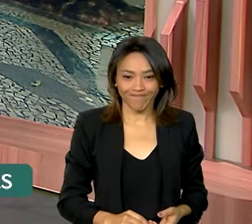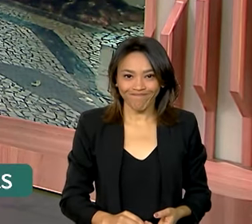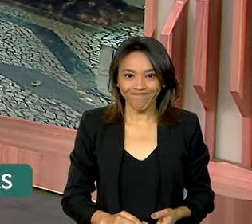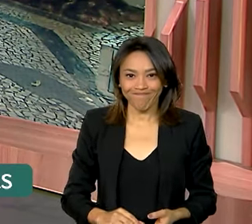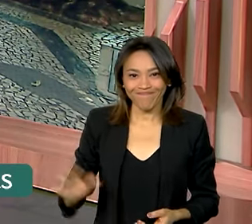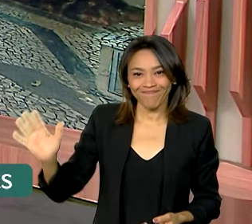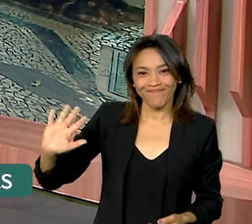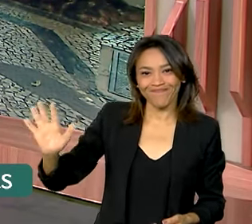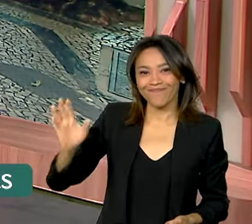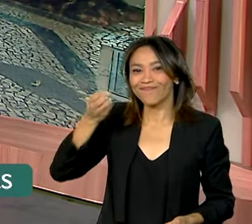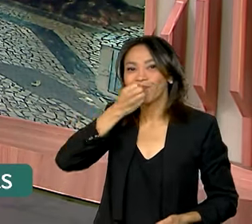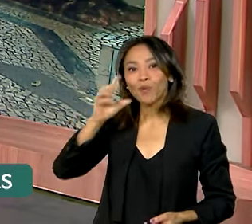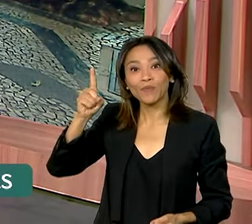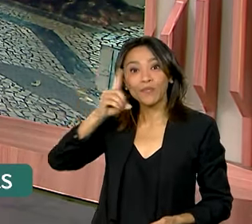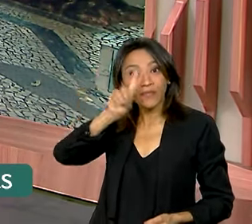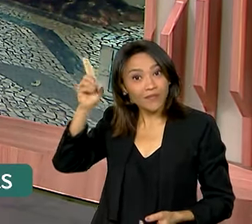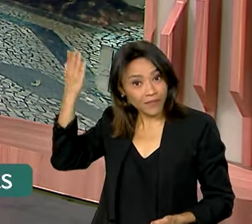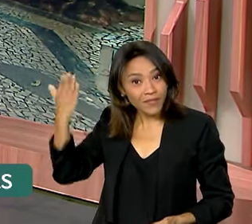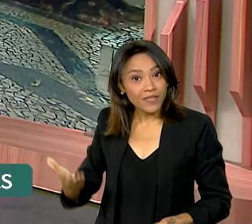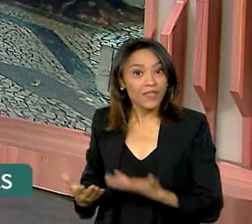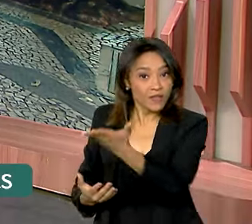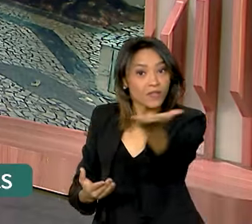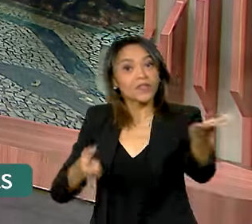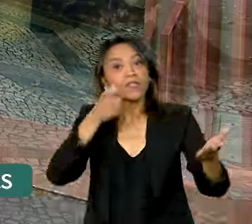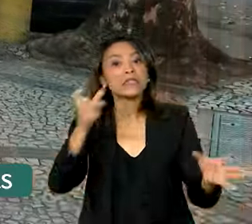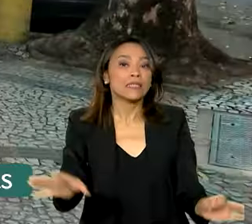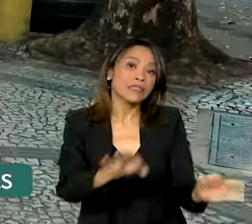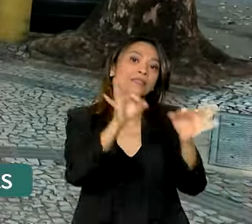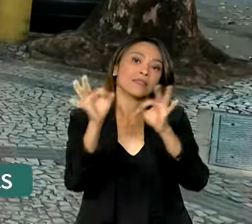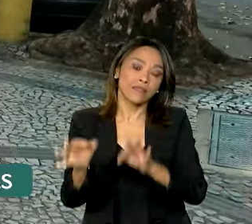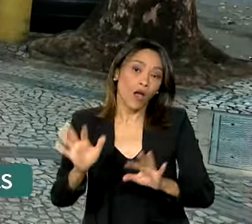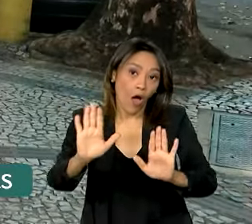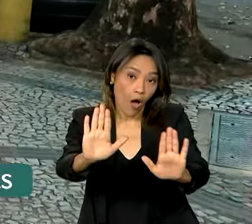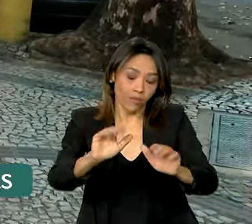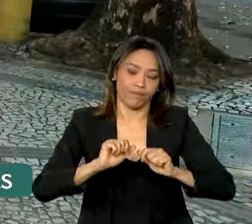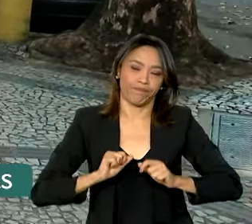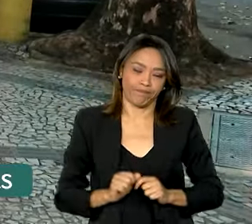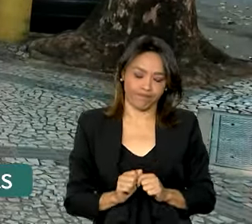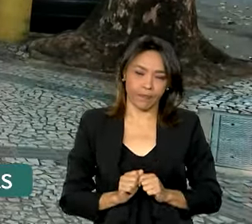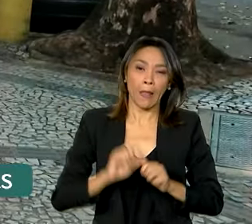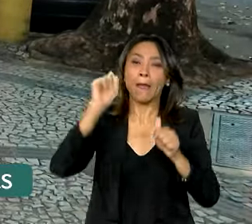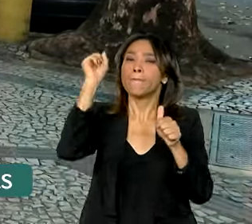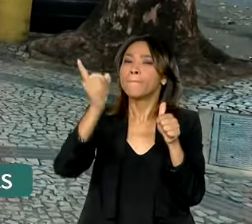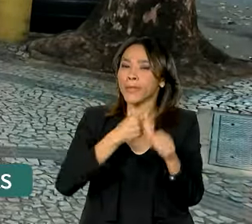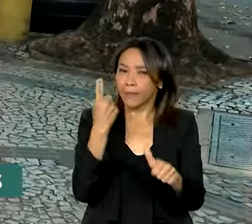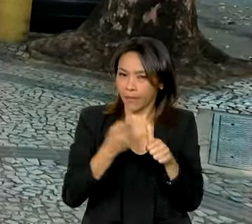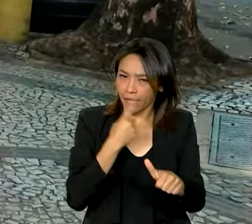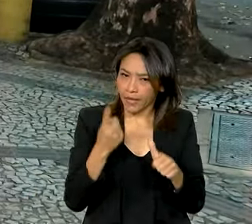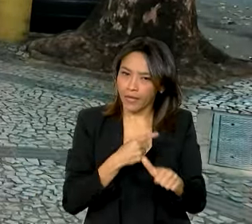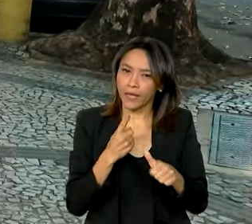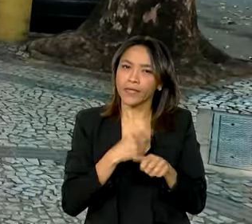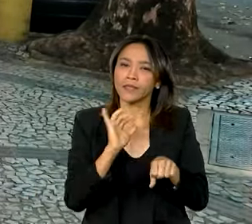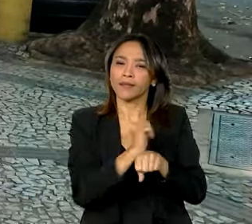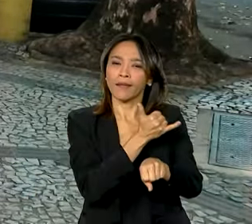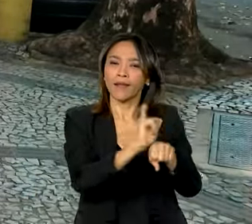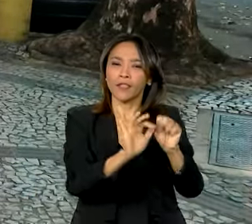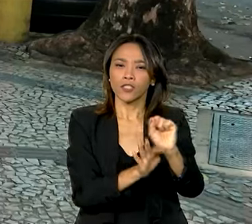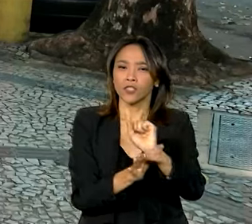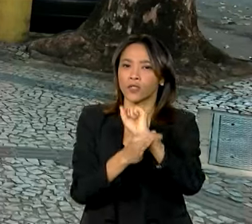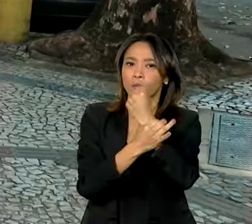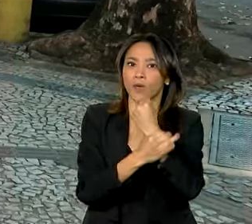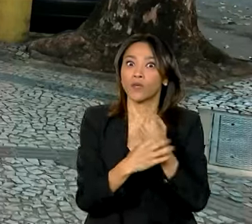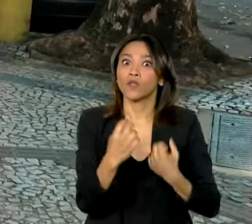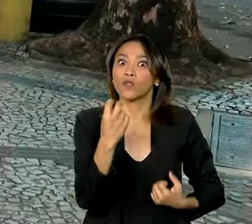Oi, Vanessa. Bom dia para você e para todos que nos acompanham. Olha, a primeira medida de proteção para os mais de 2